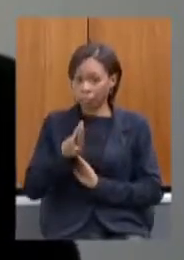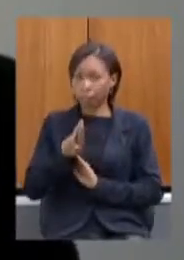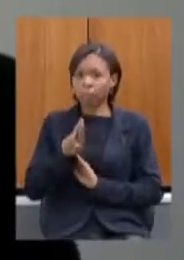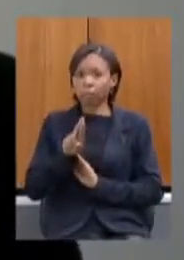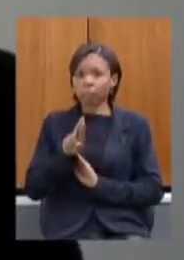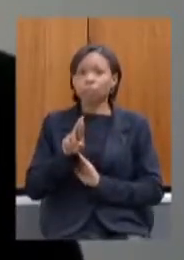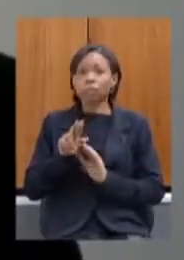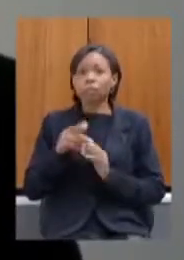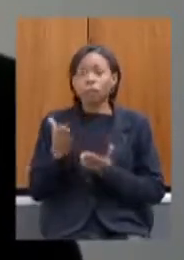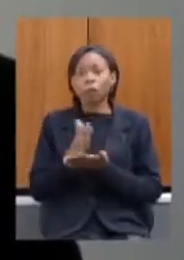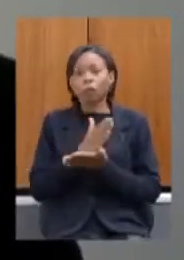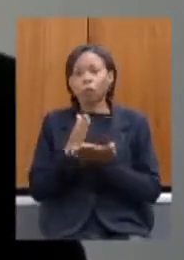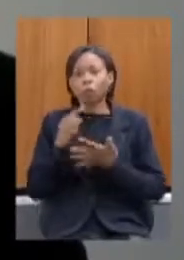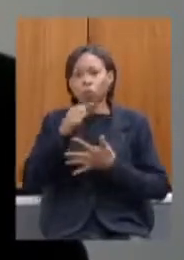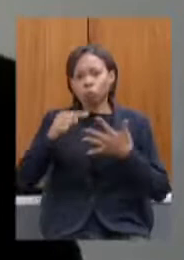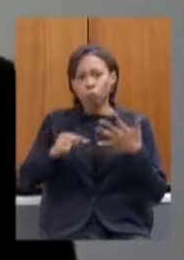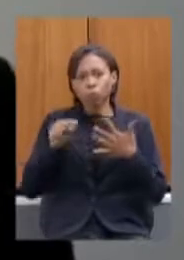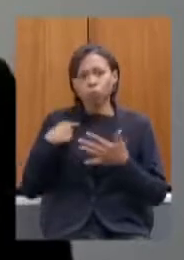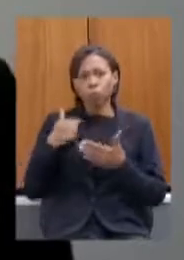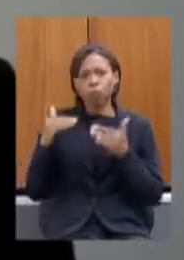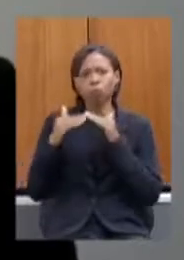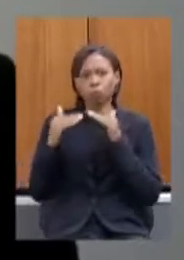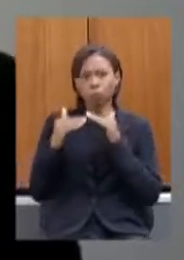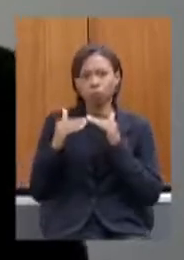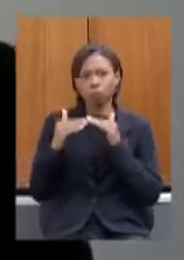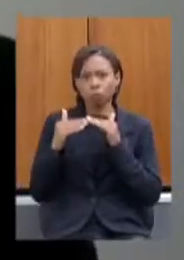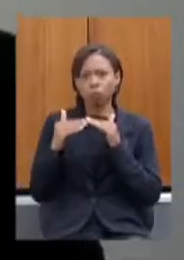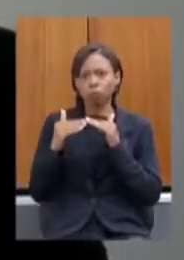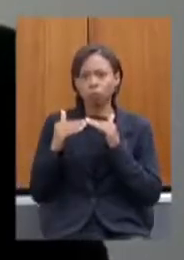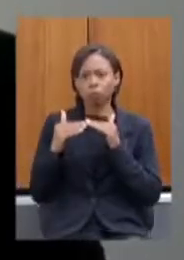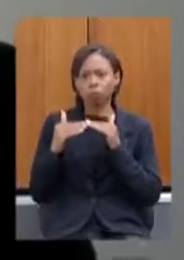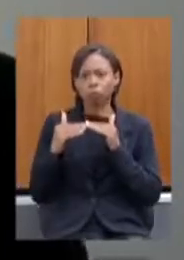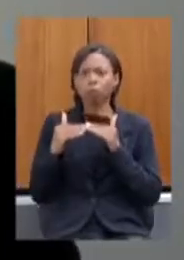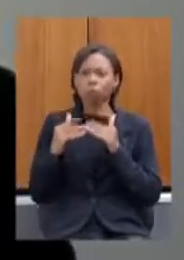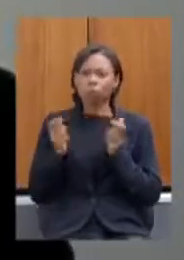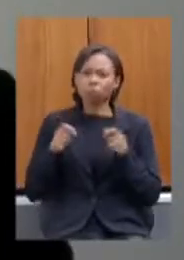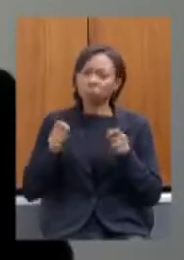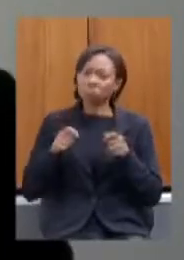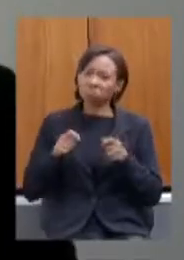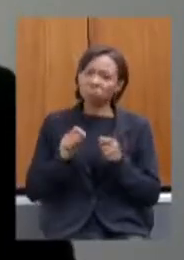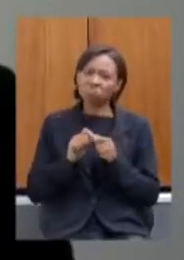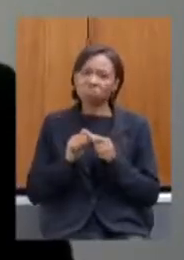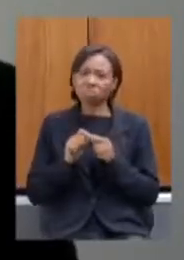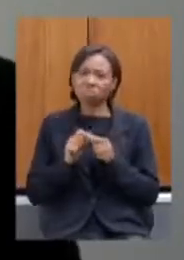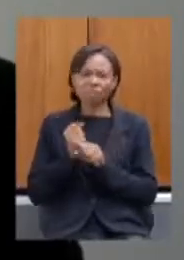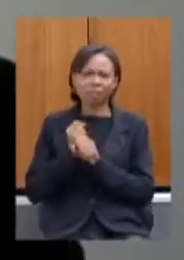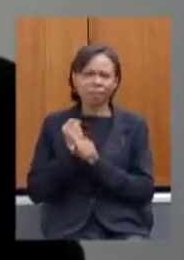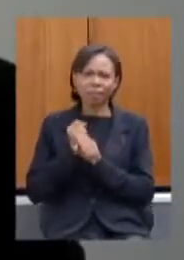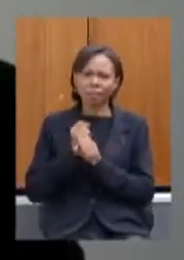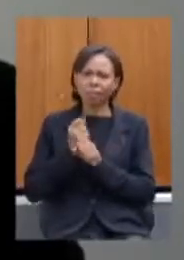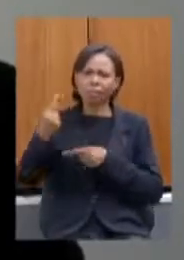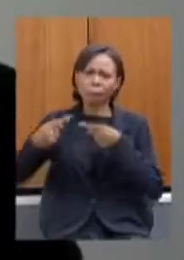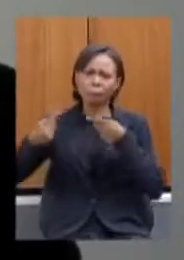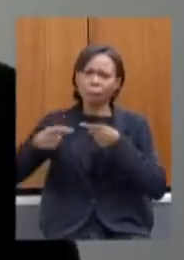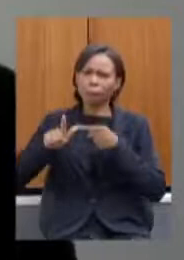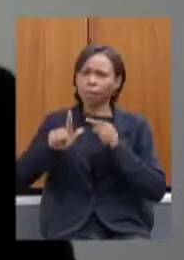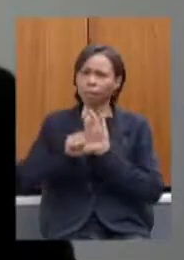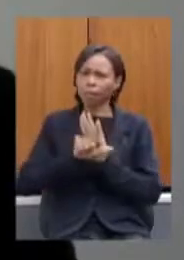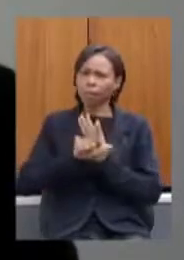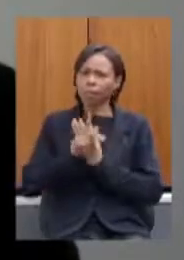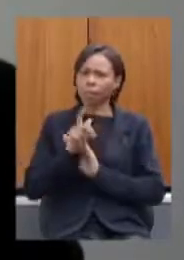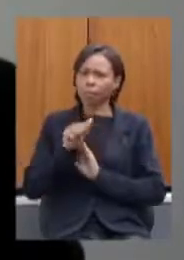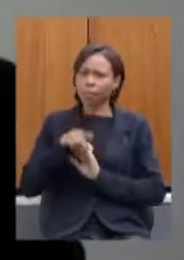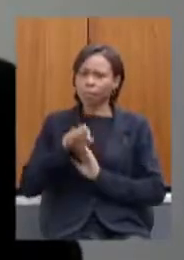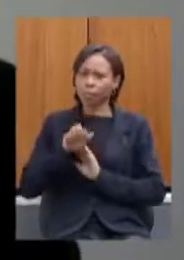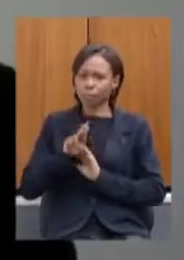algumas colocações senhor eu concordo assim foi o possível de ser feito há anos se é discutido a lei Candir há anos